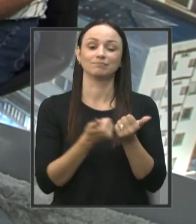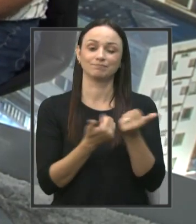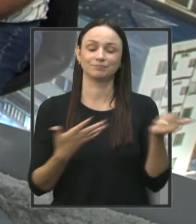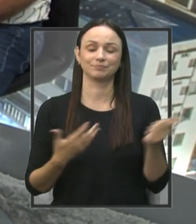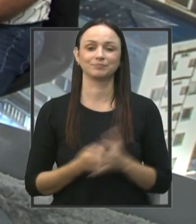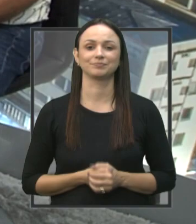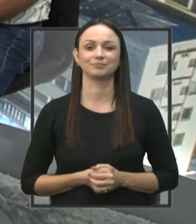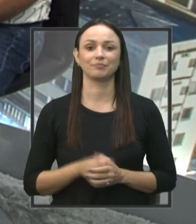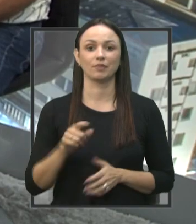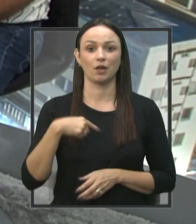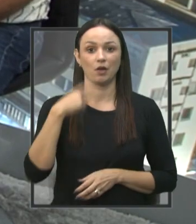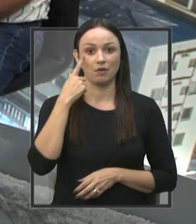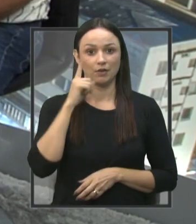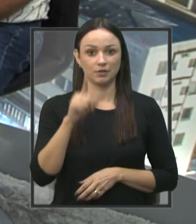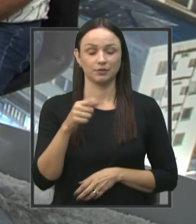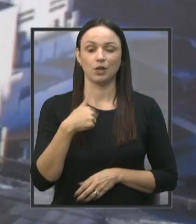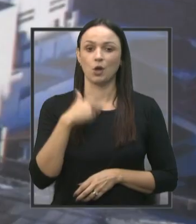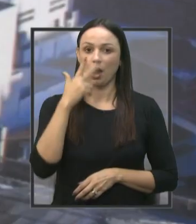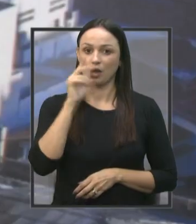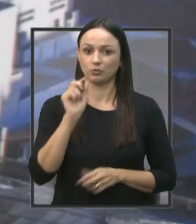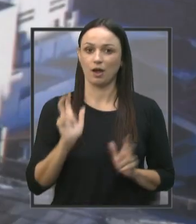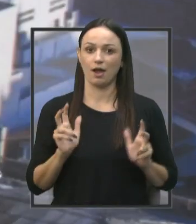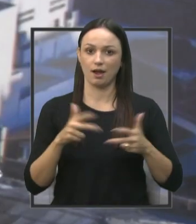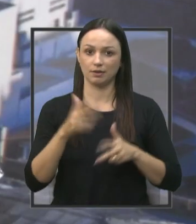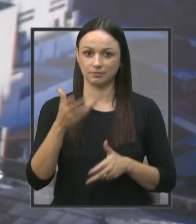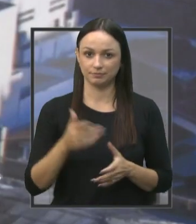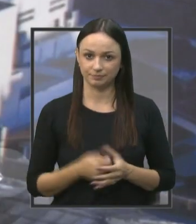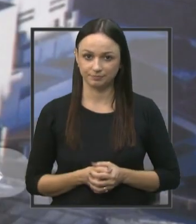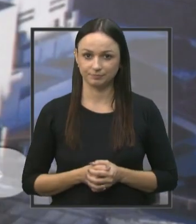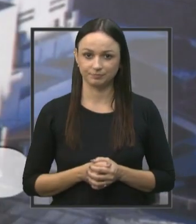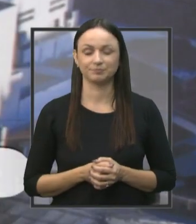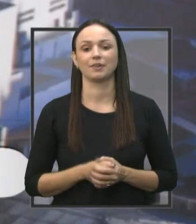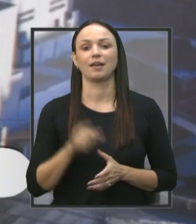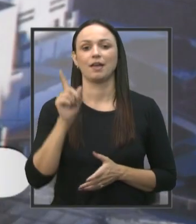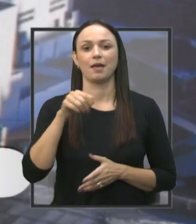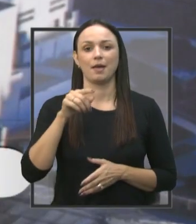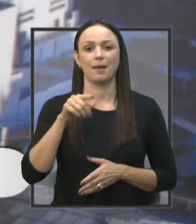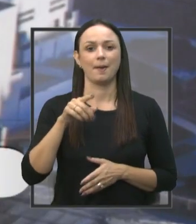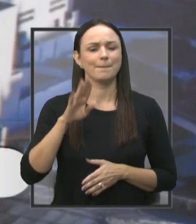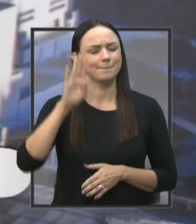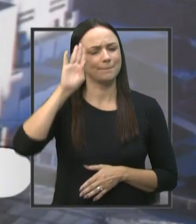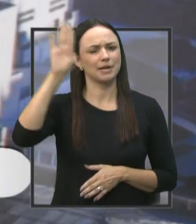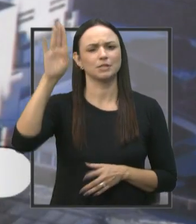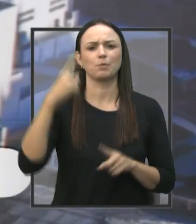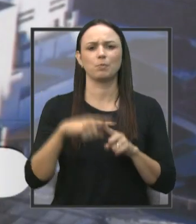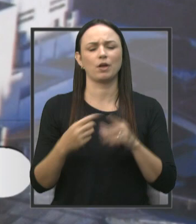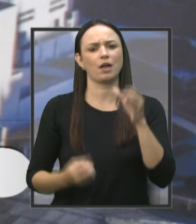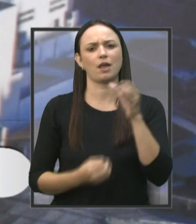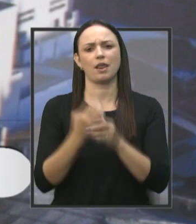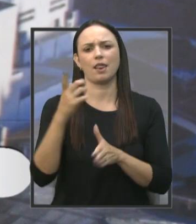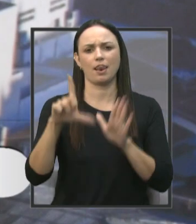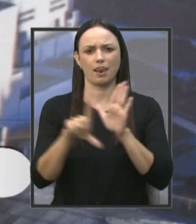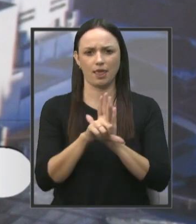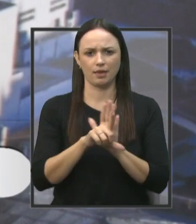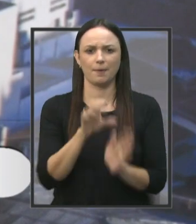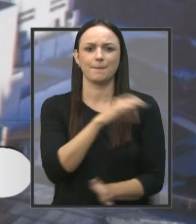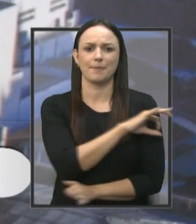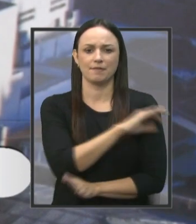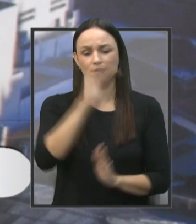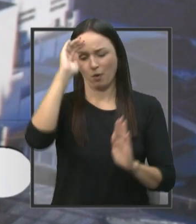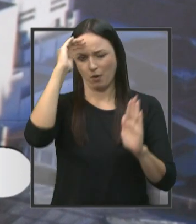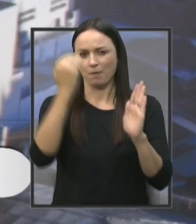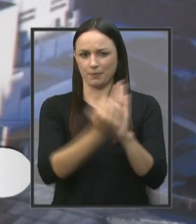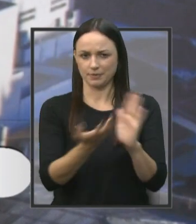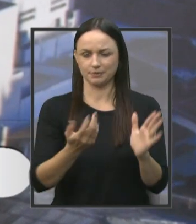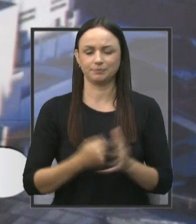Veja bem, Angelo, eu acho que a Câmara é a parte principal da cidade porque ela cria as leis e o prefeito simplesmente vai cumpri-las.